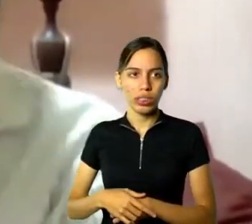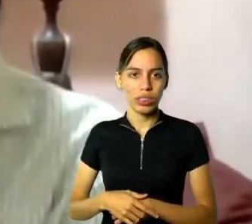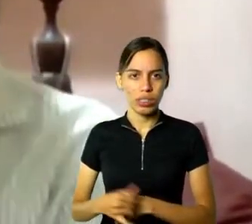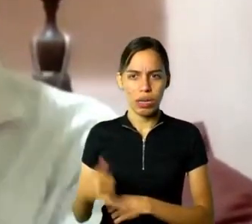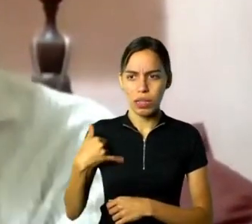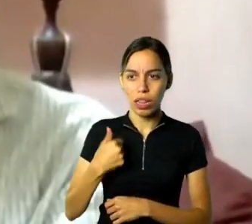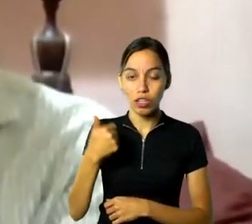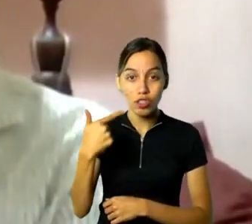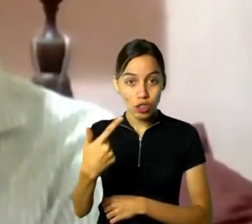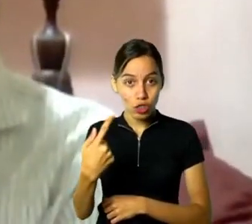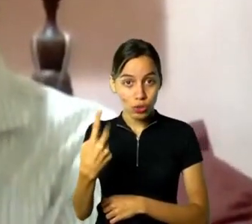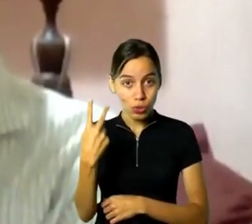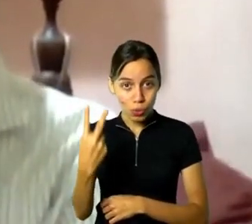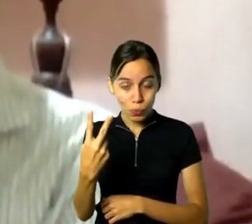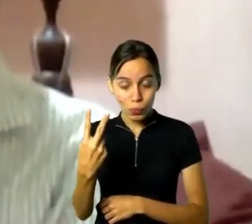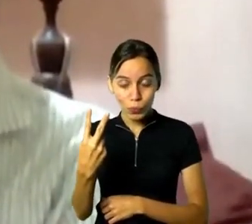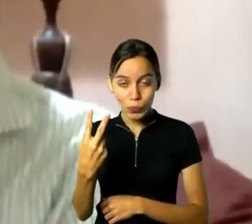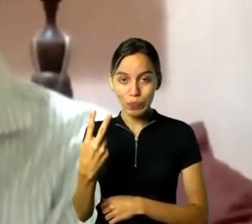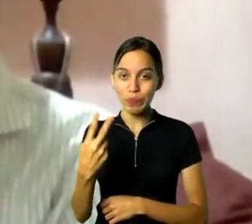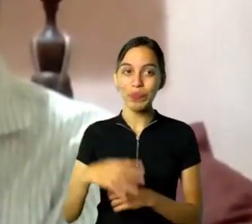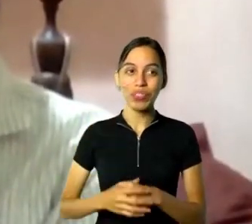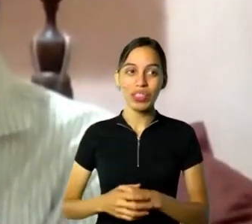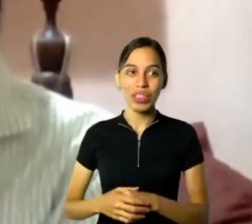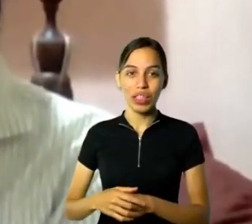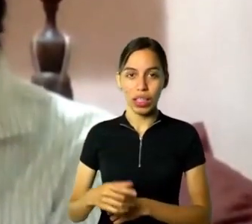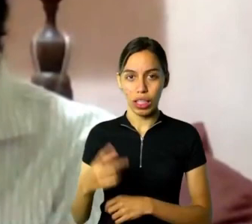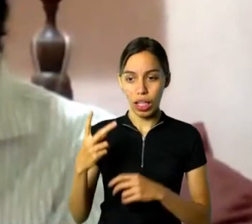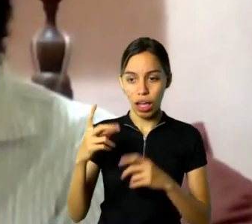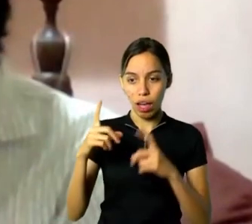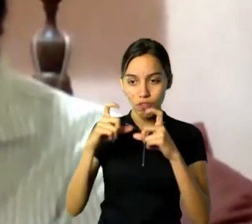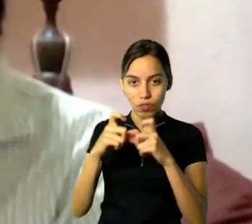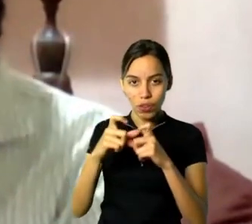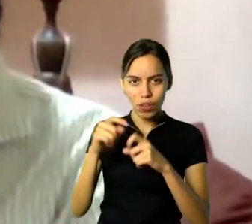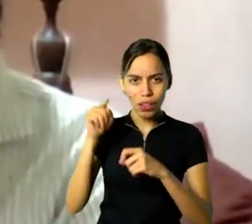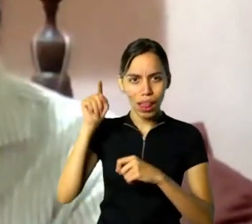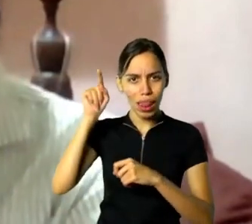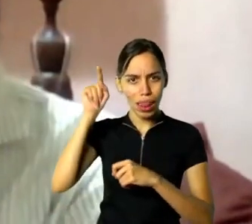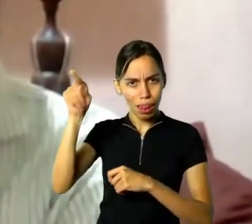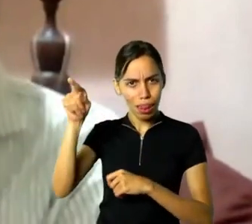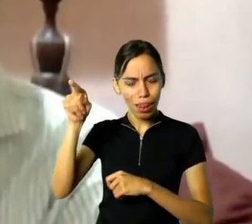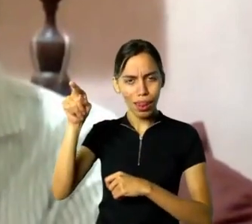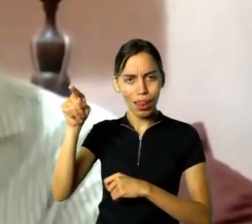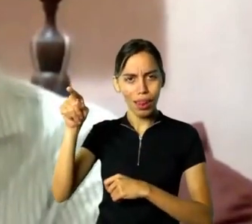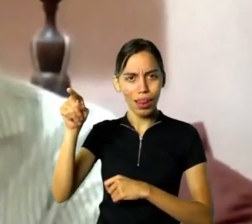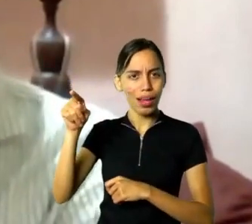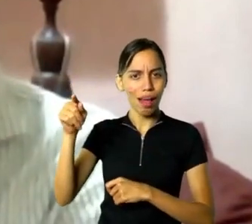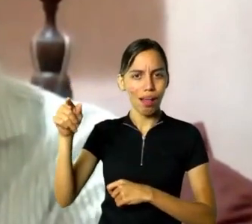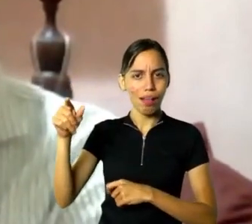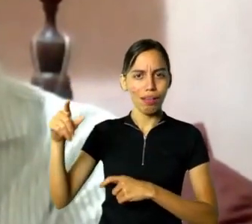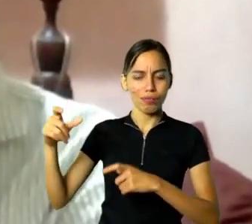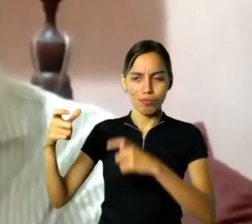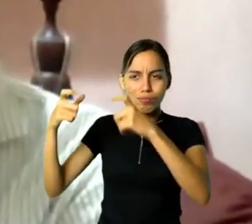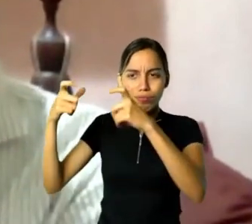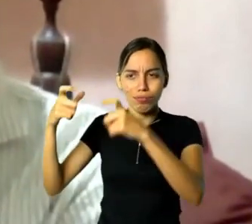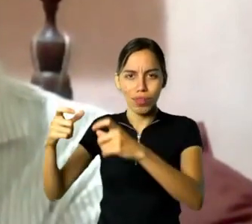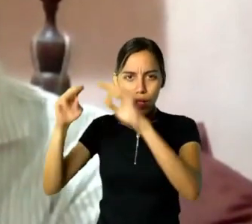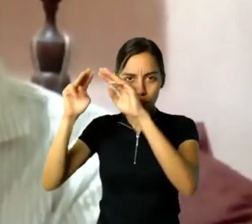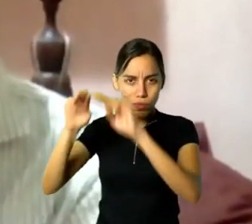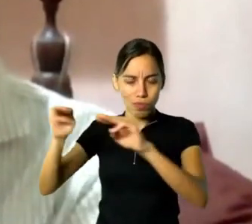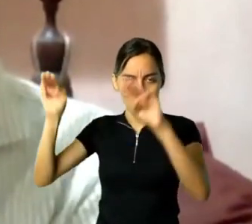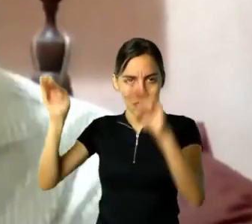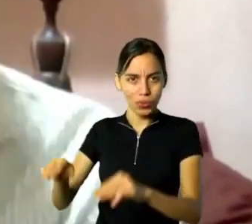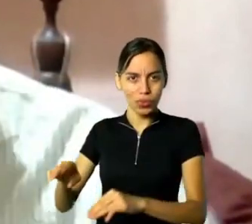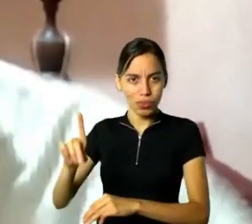e, inclusive, essa foto está no acervo do Drummond, e ela está meio carcomida, e a foto que está no acervo do Blás está